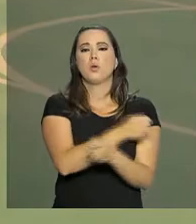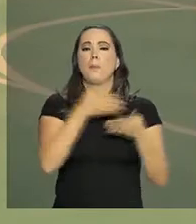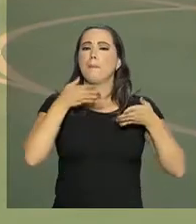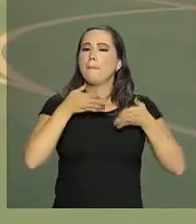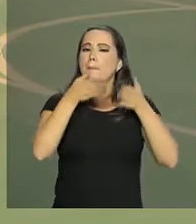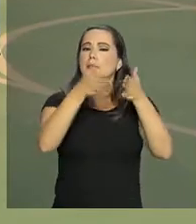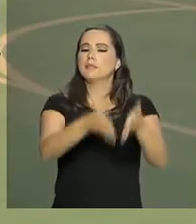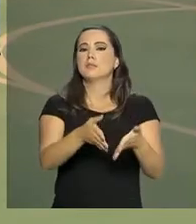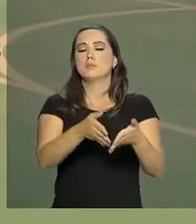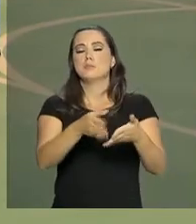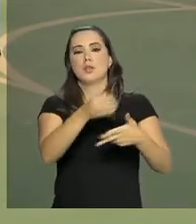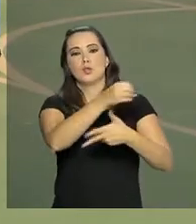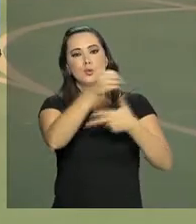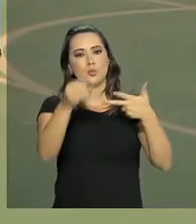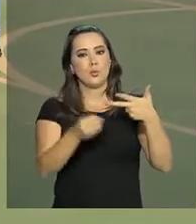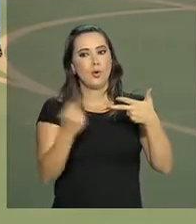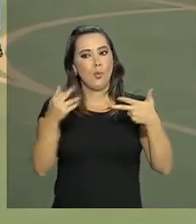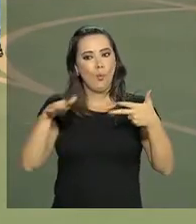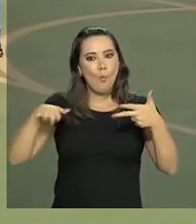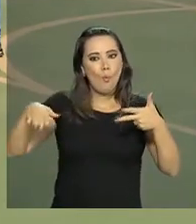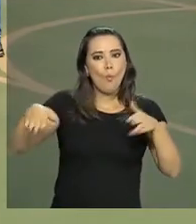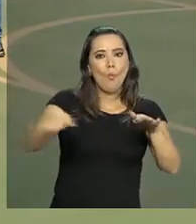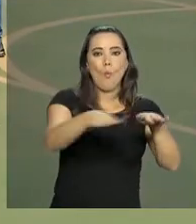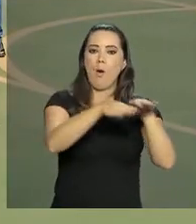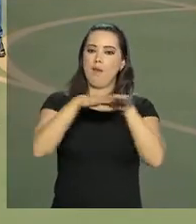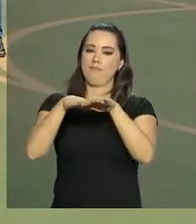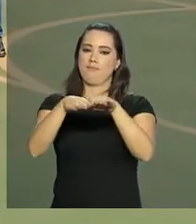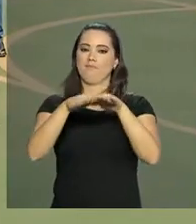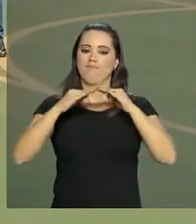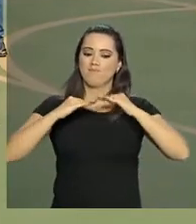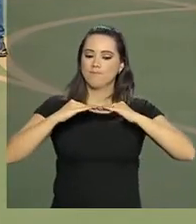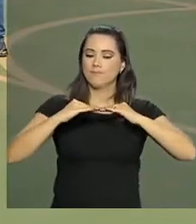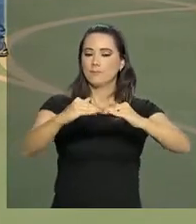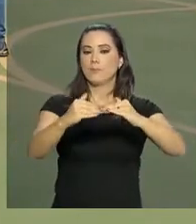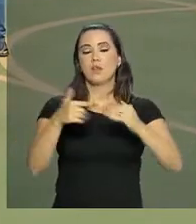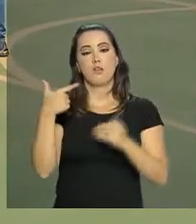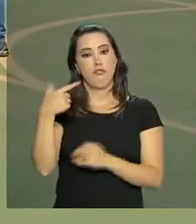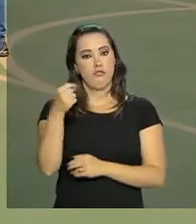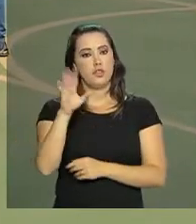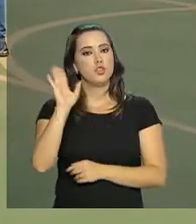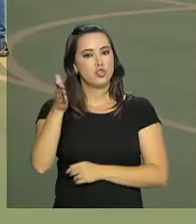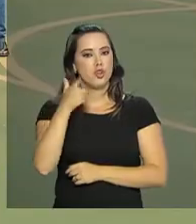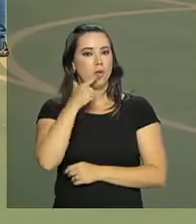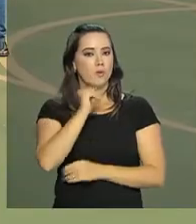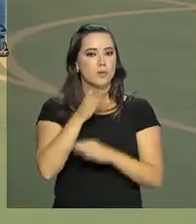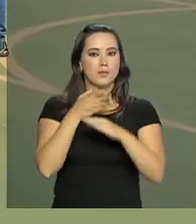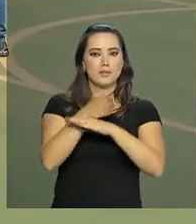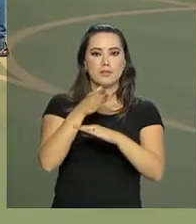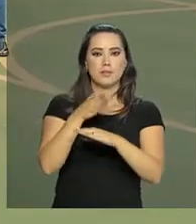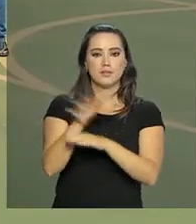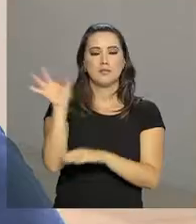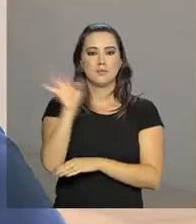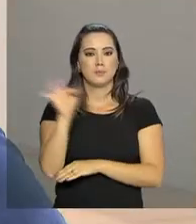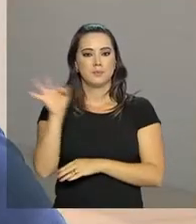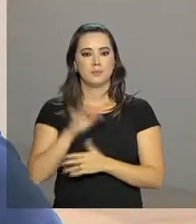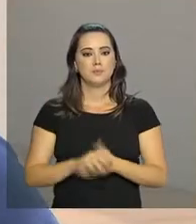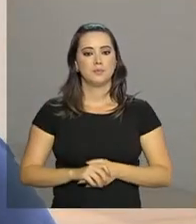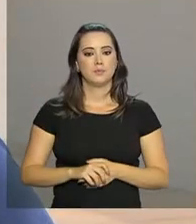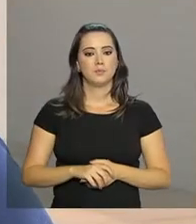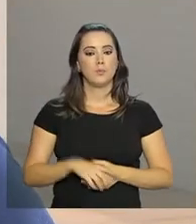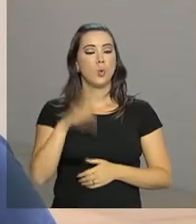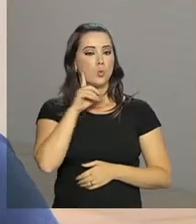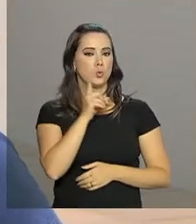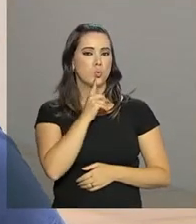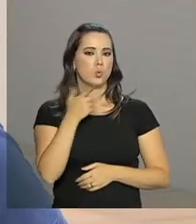do Enem de forma mais igualitária. E nos últimos dois anos, 20 deles conseguiram ingressar em faculdades. Os estudantes